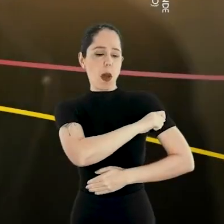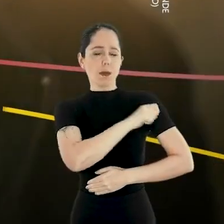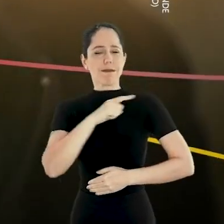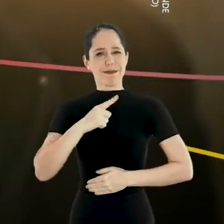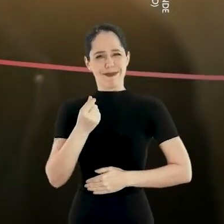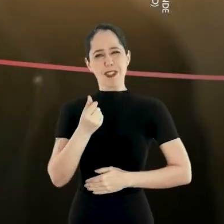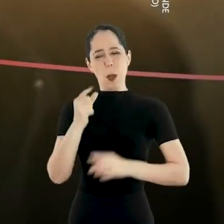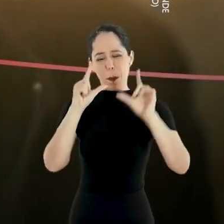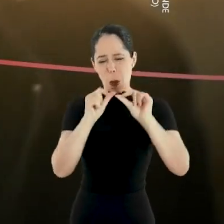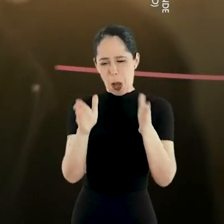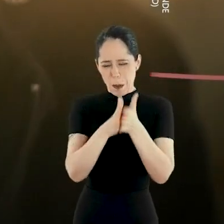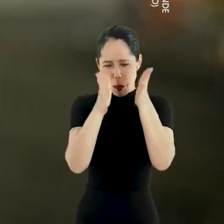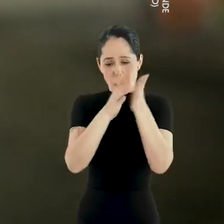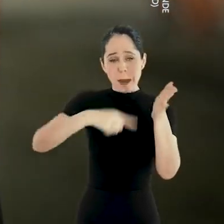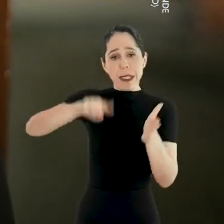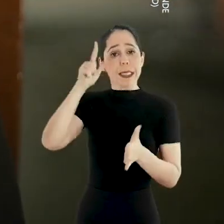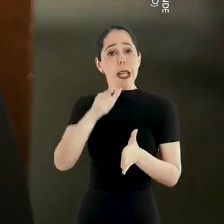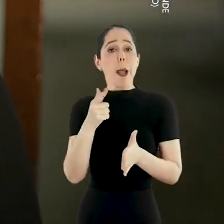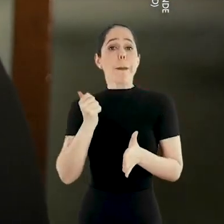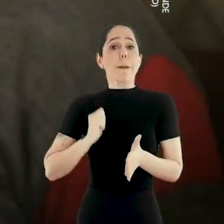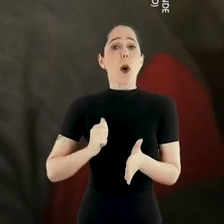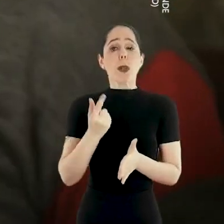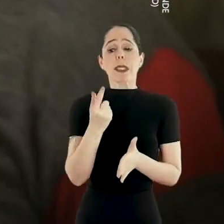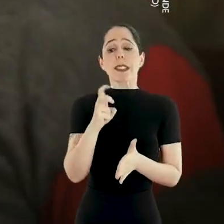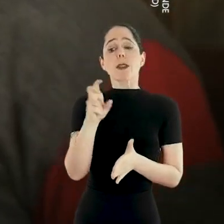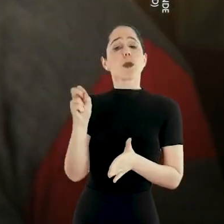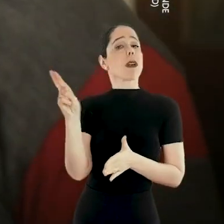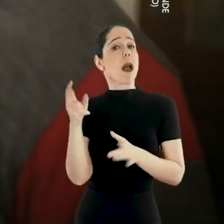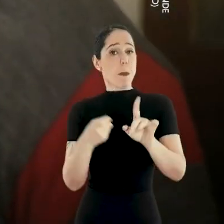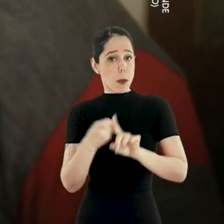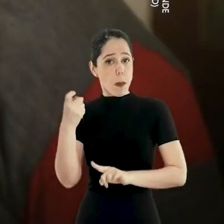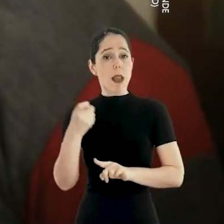renda Com bolsa de 150 reais mensais